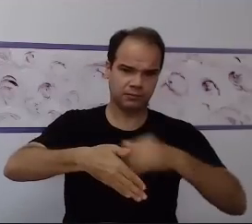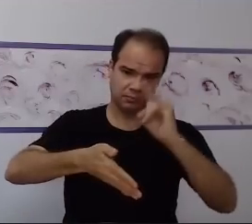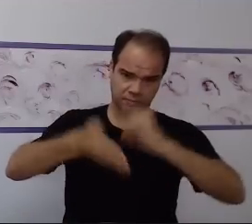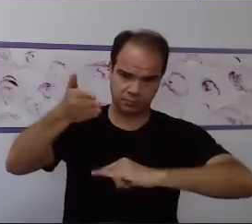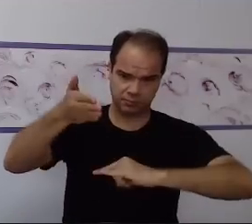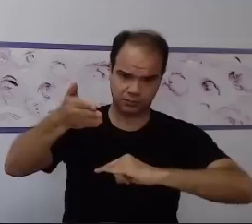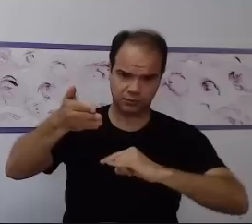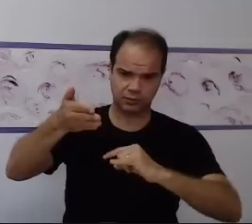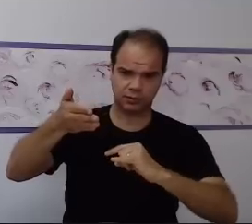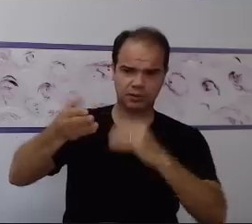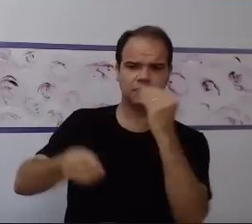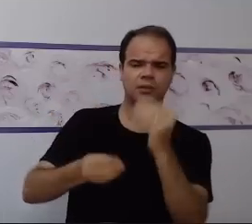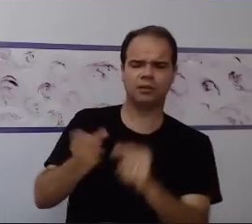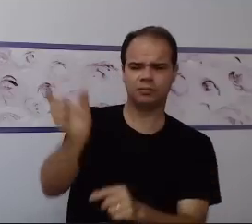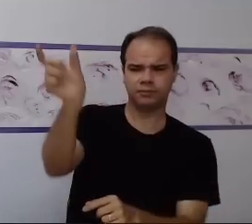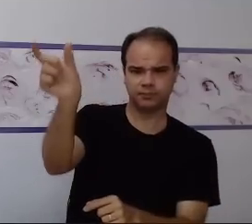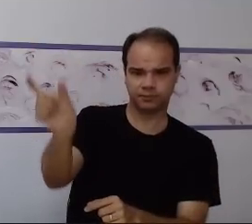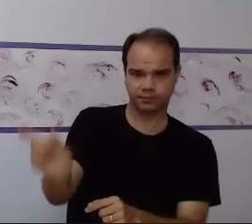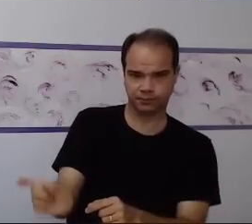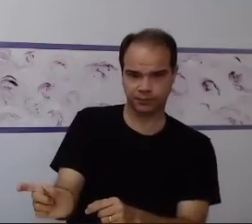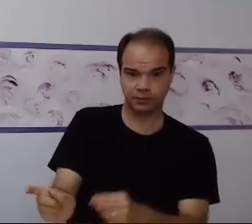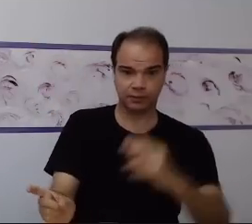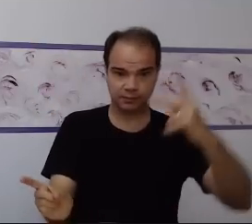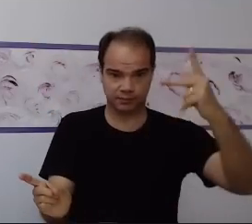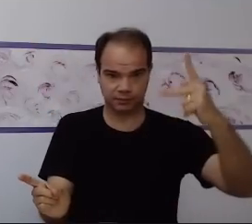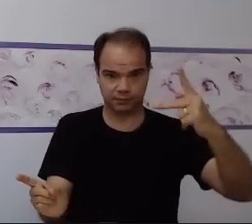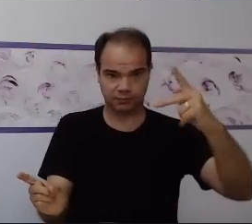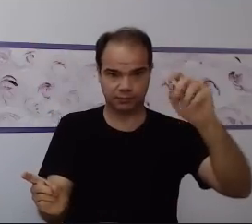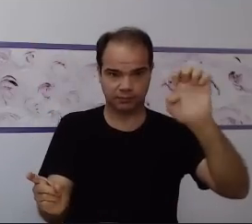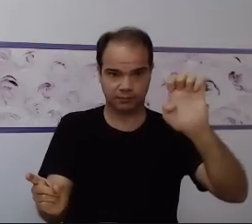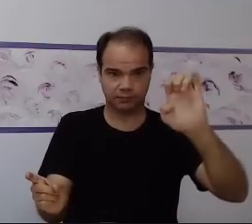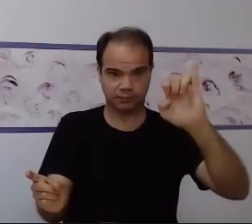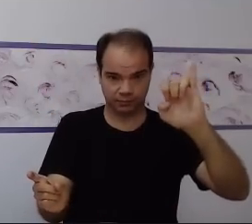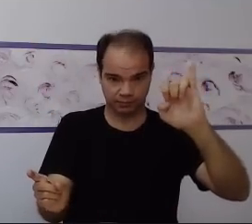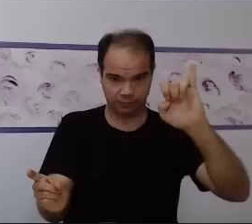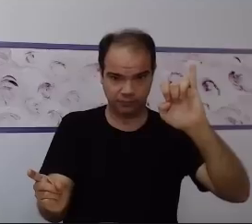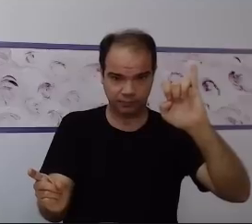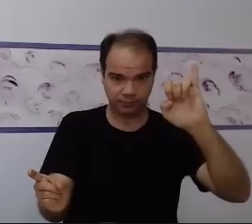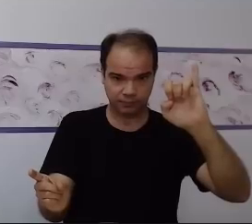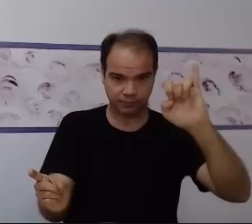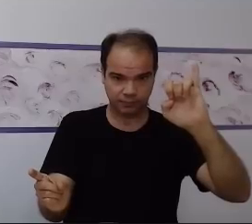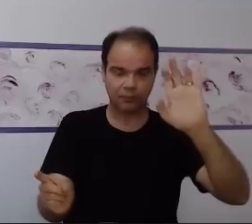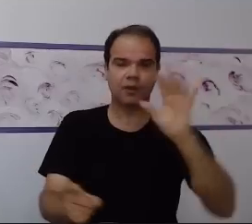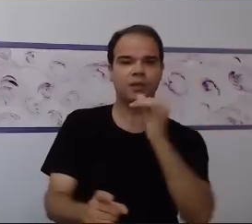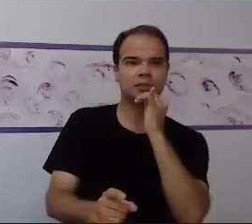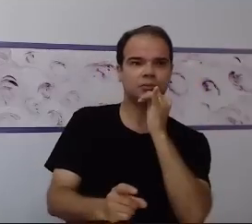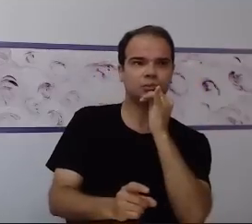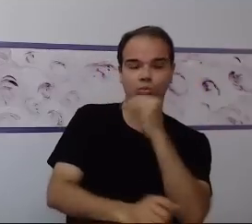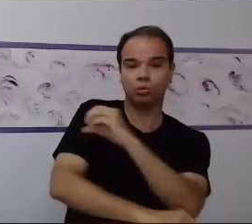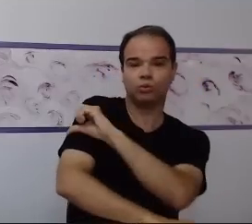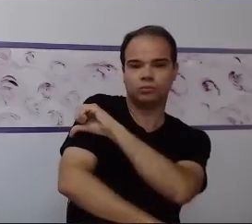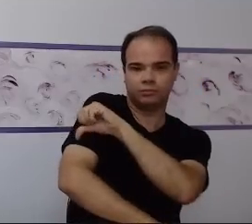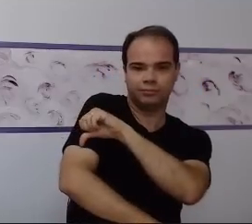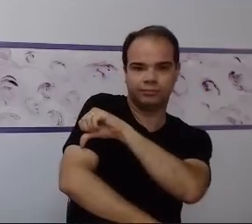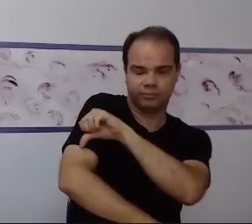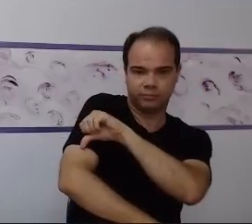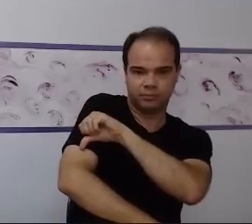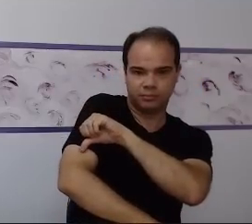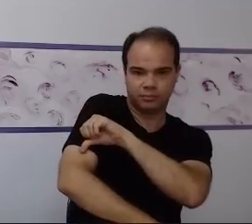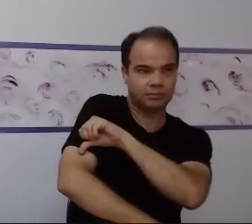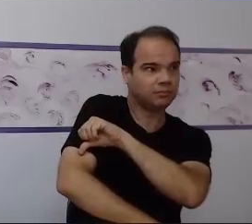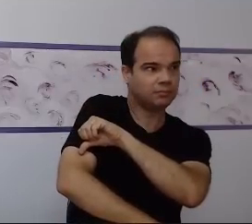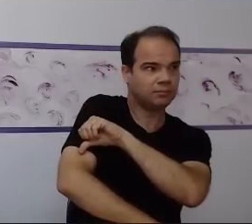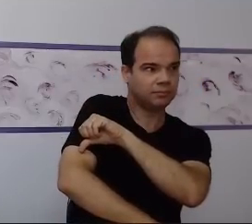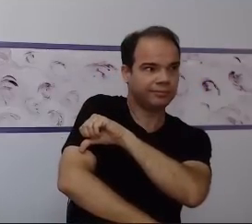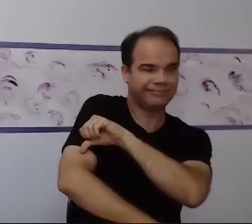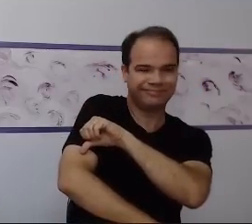de acordo com a necessidade do aluno no PEI. Vamos supor, eu e a Elieuse estamos aqui no nono ano. Só que a Elieuse, com